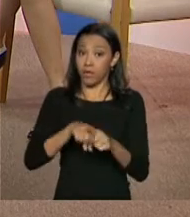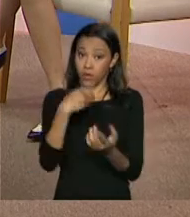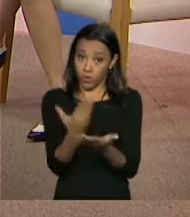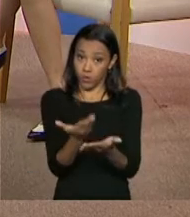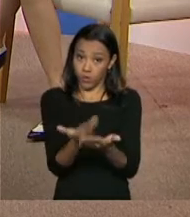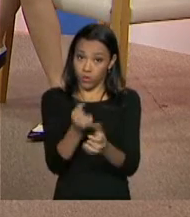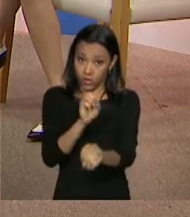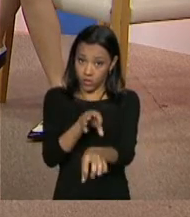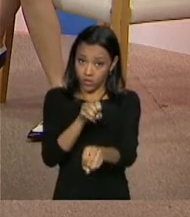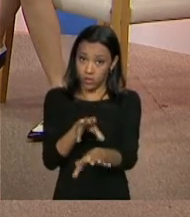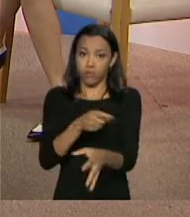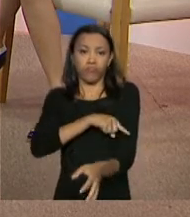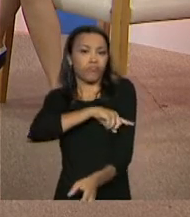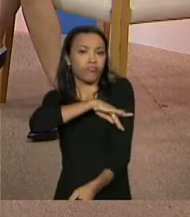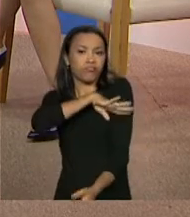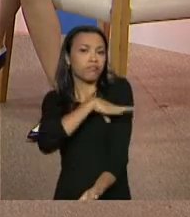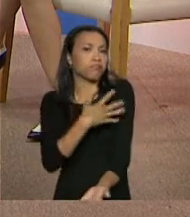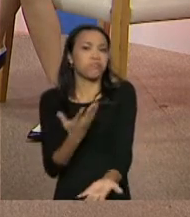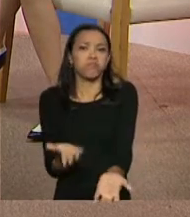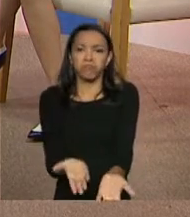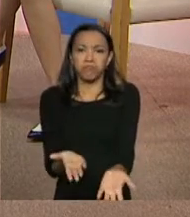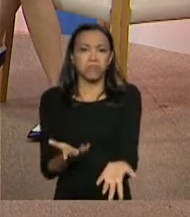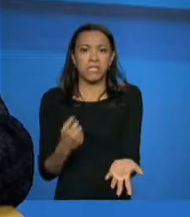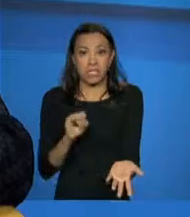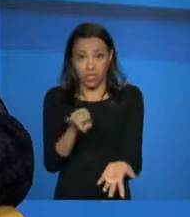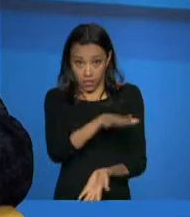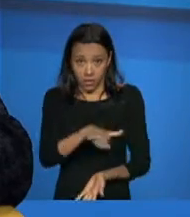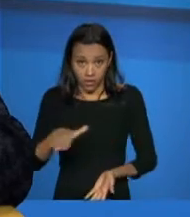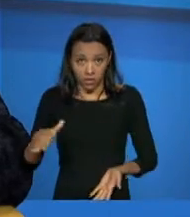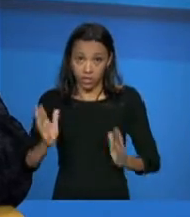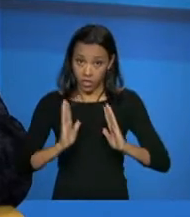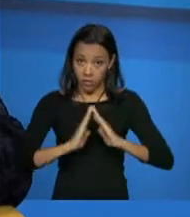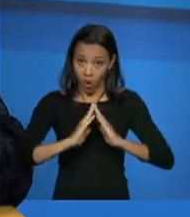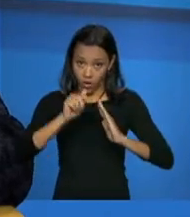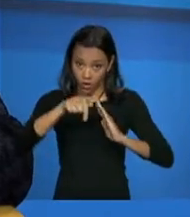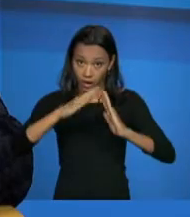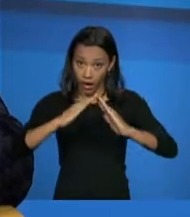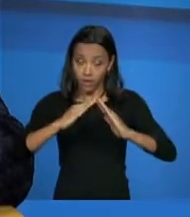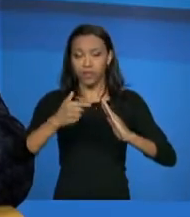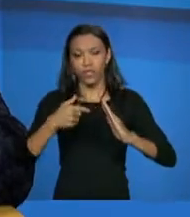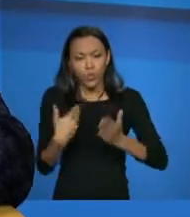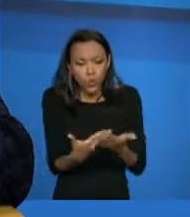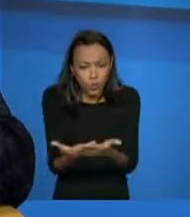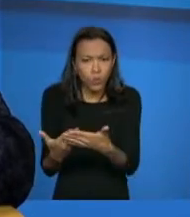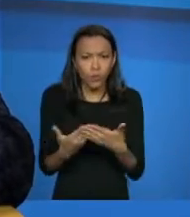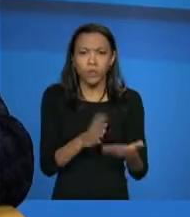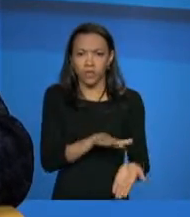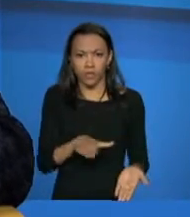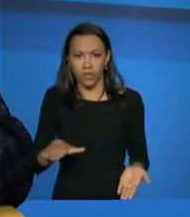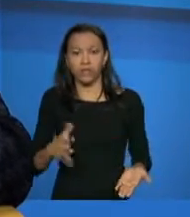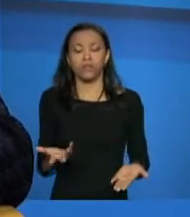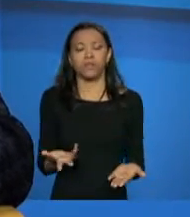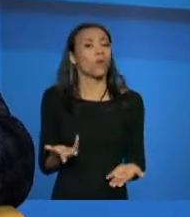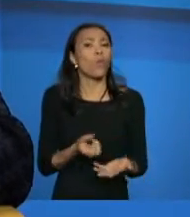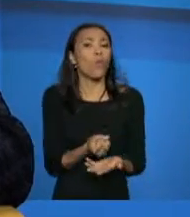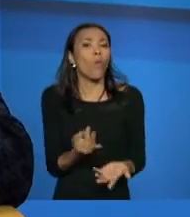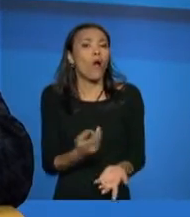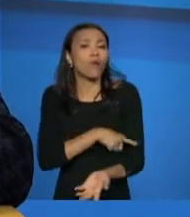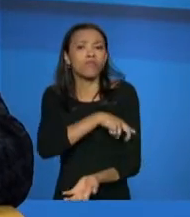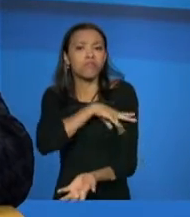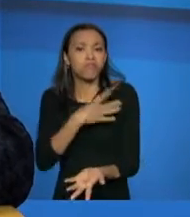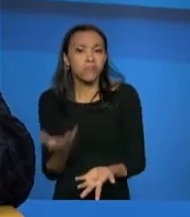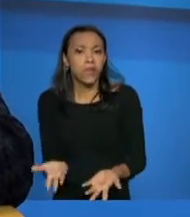em que escola, se as crianças que moram ali estudam, em que série que estão,